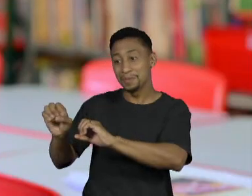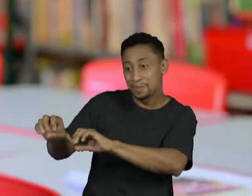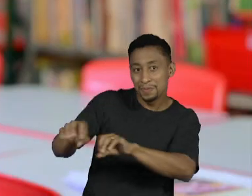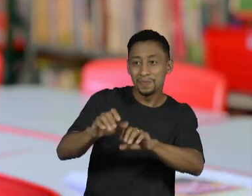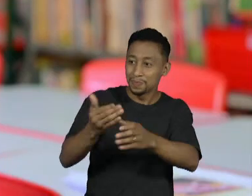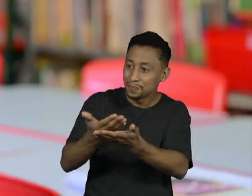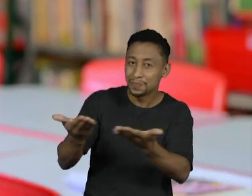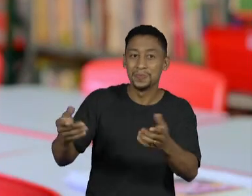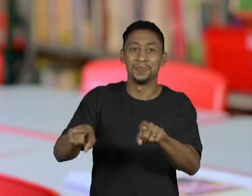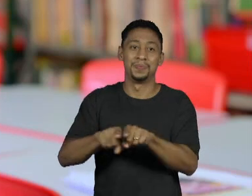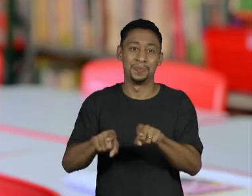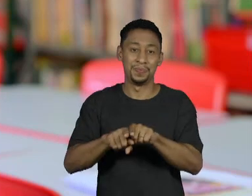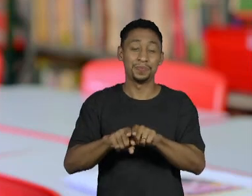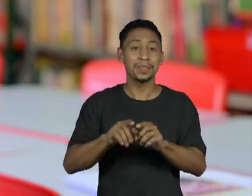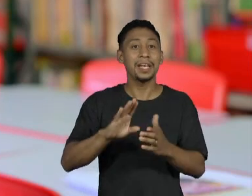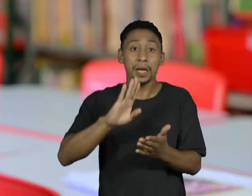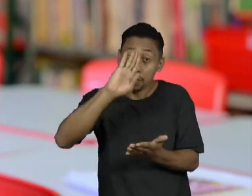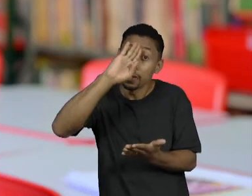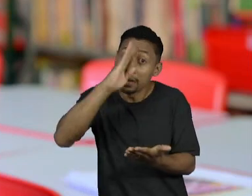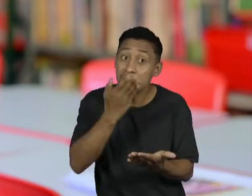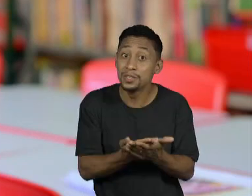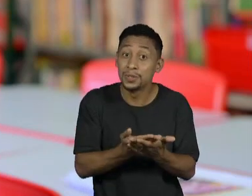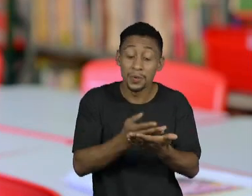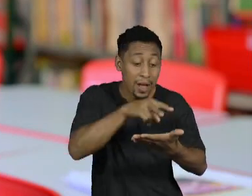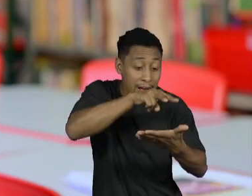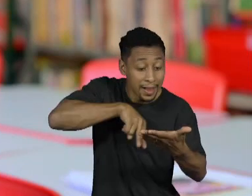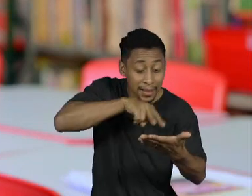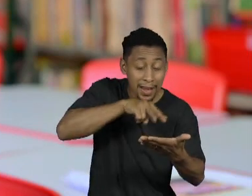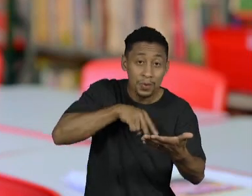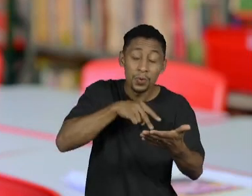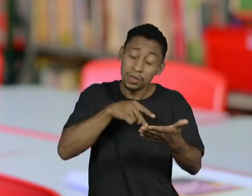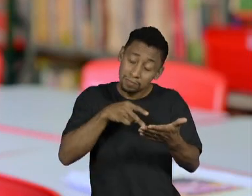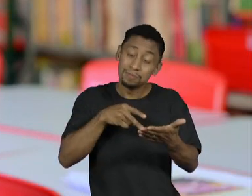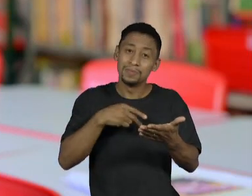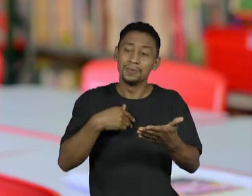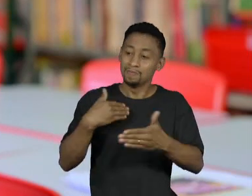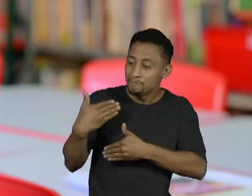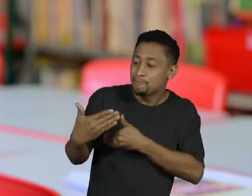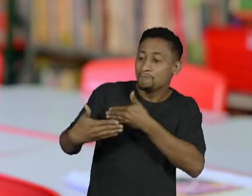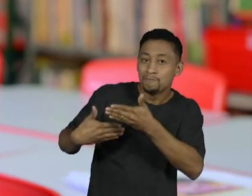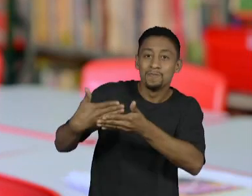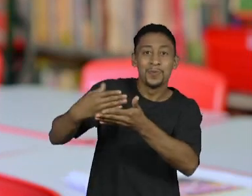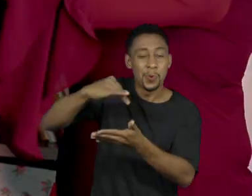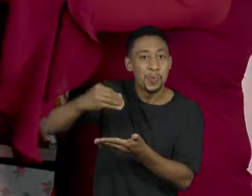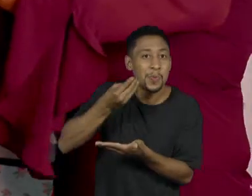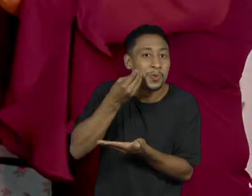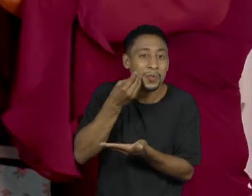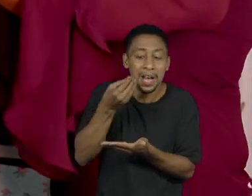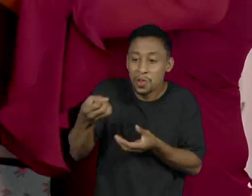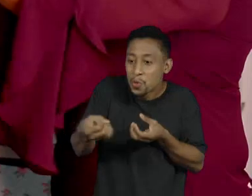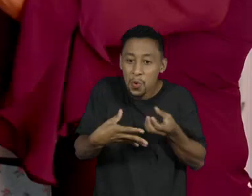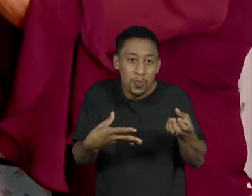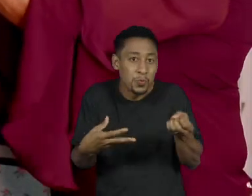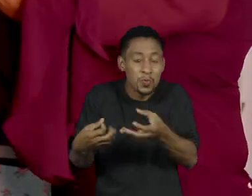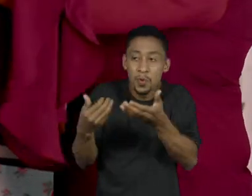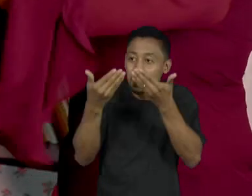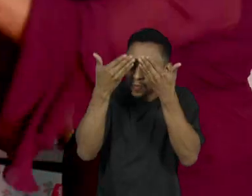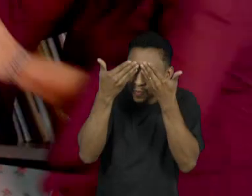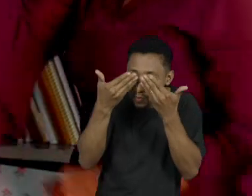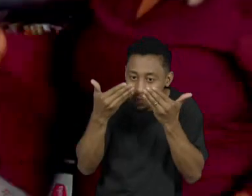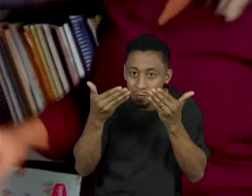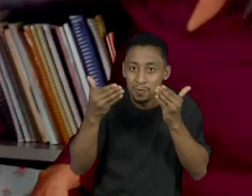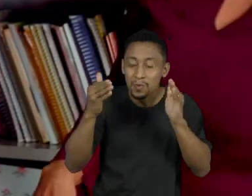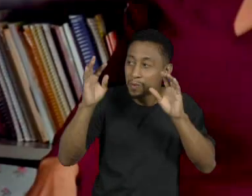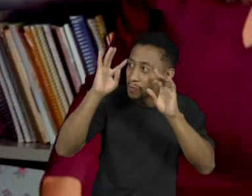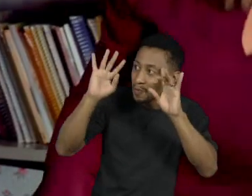Acredito, assim, fielmente que a leitura é o caminho de oportunidade, de ampliar horizontes,